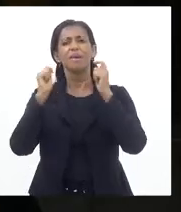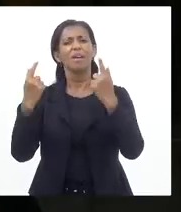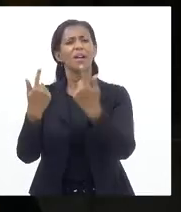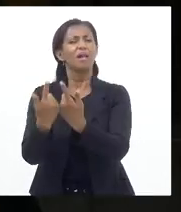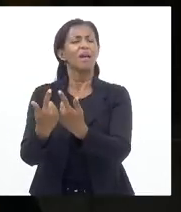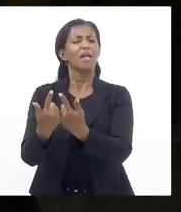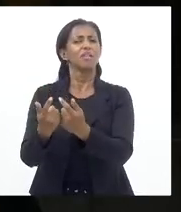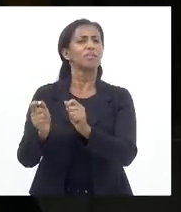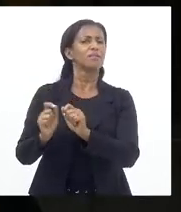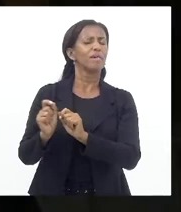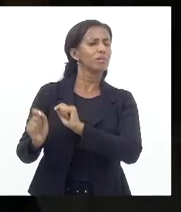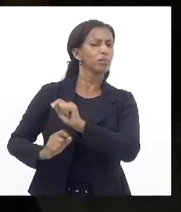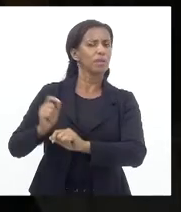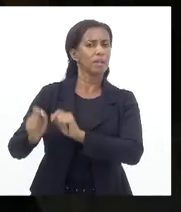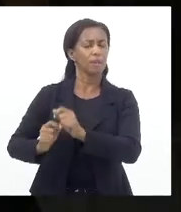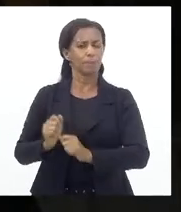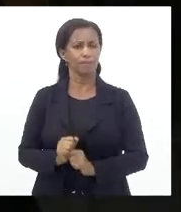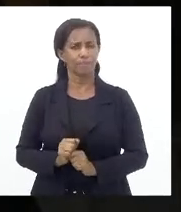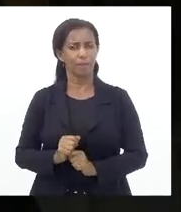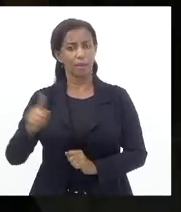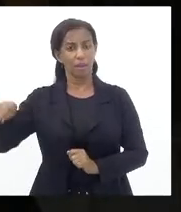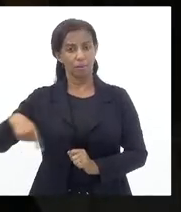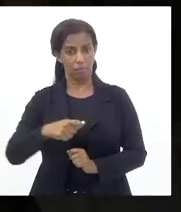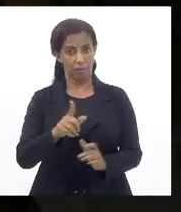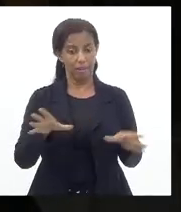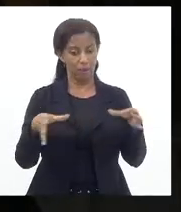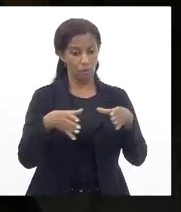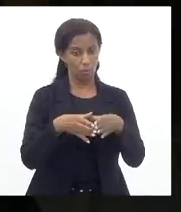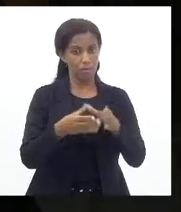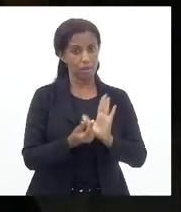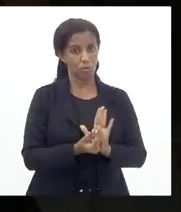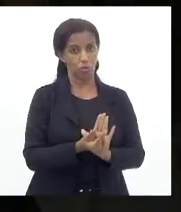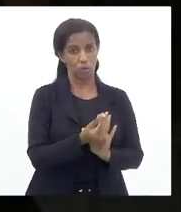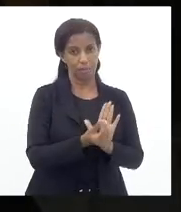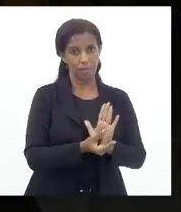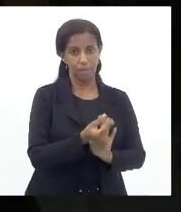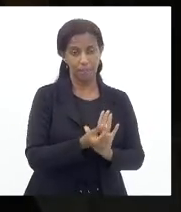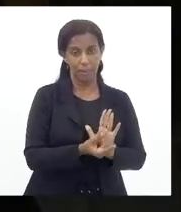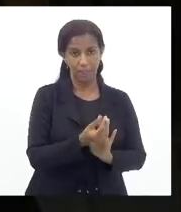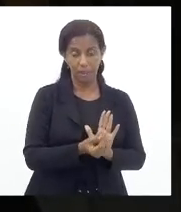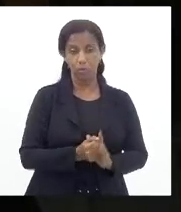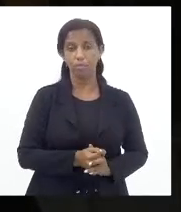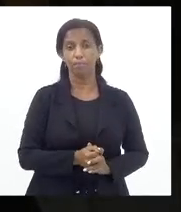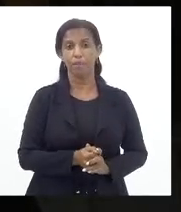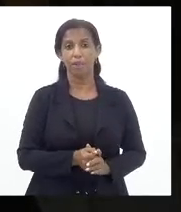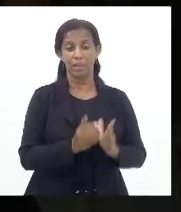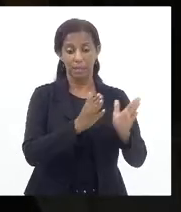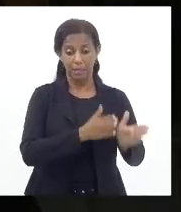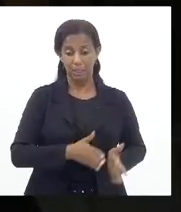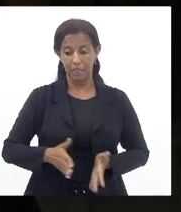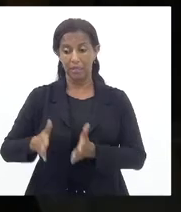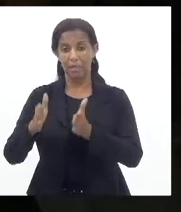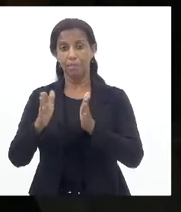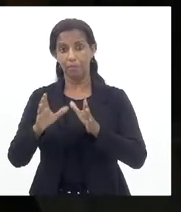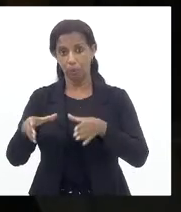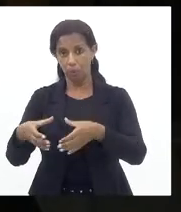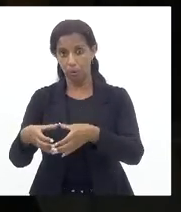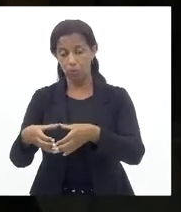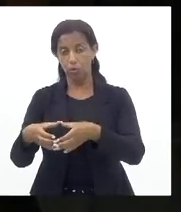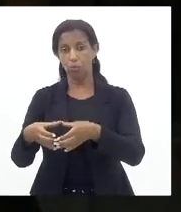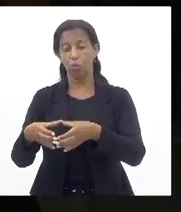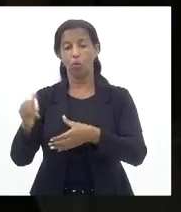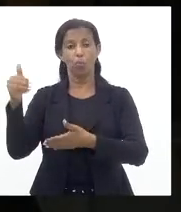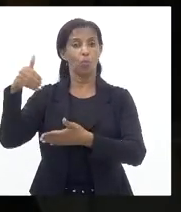Vai a comissão De orçamento Para depois Ser submetido O voto Da comissão De